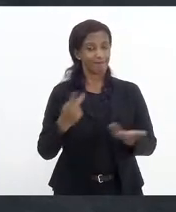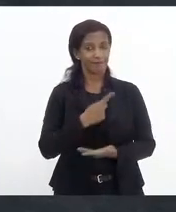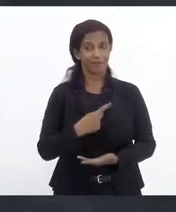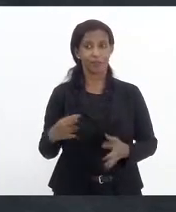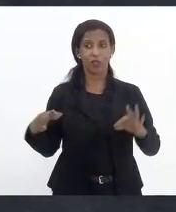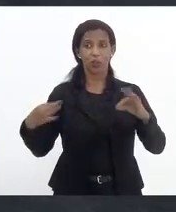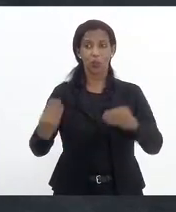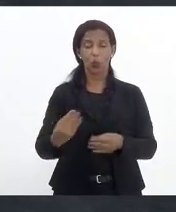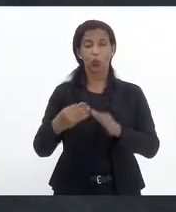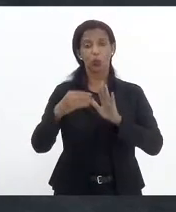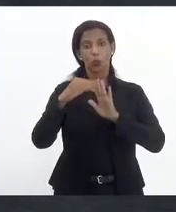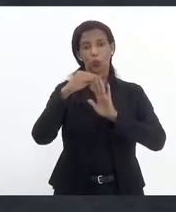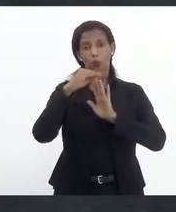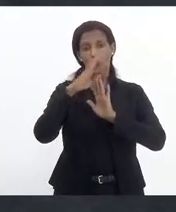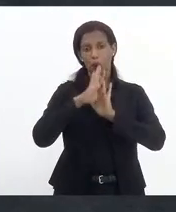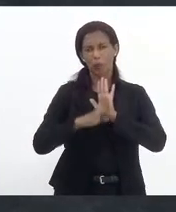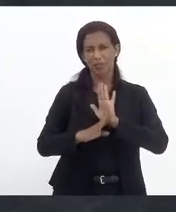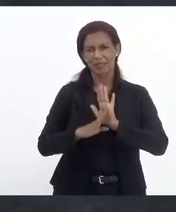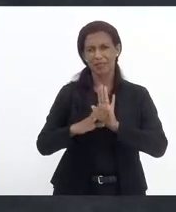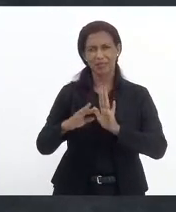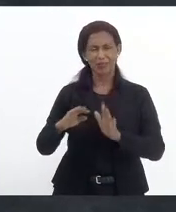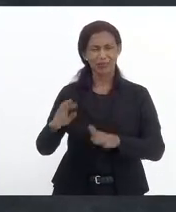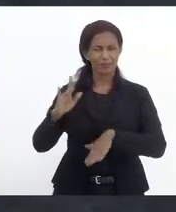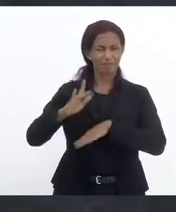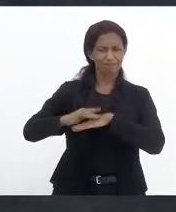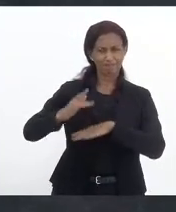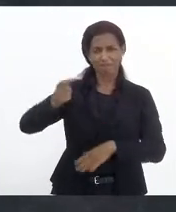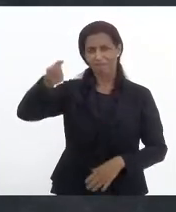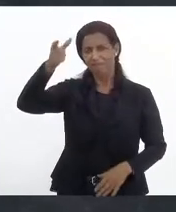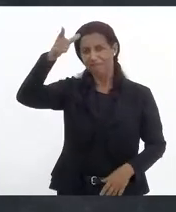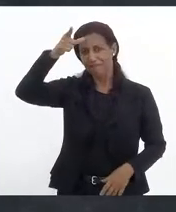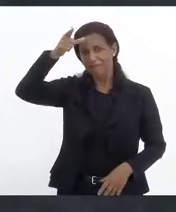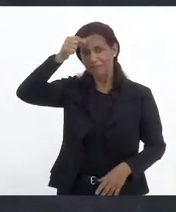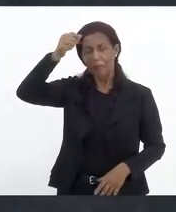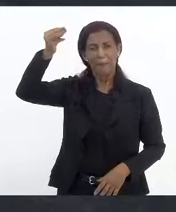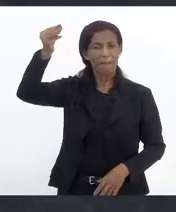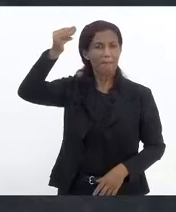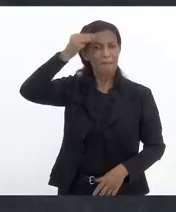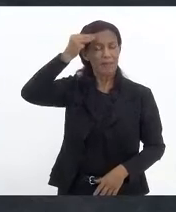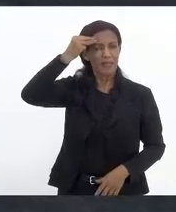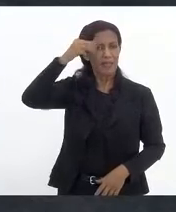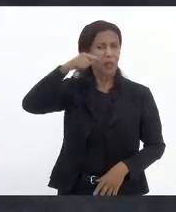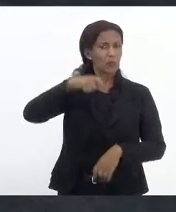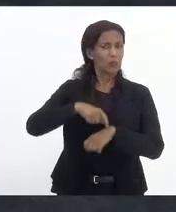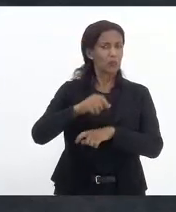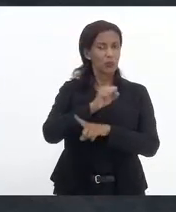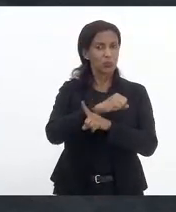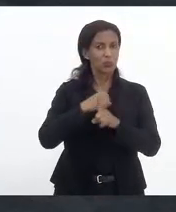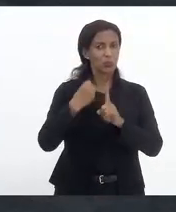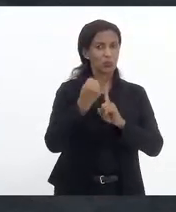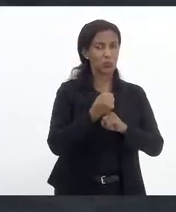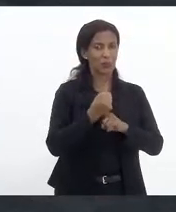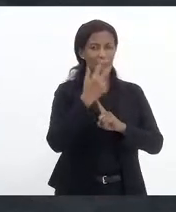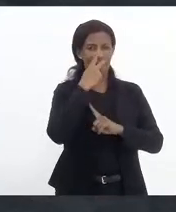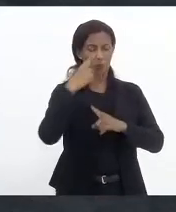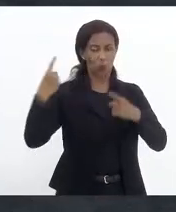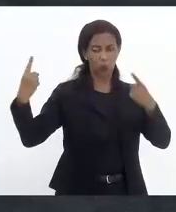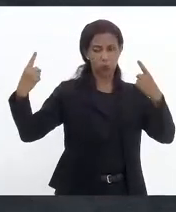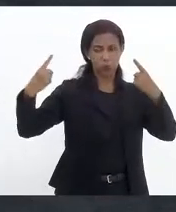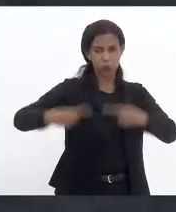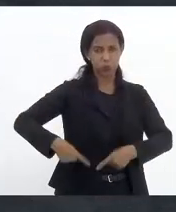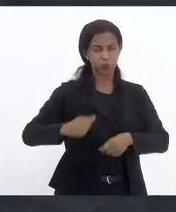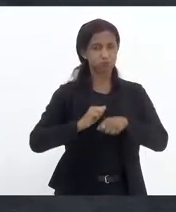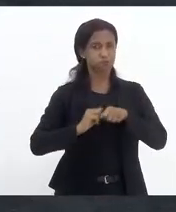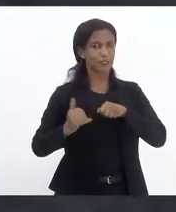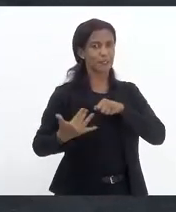e todo o processo de adoecimento mental, nesse momento que a nossa sociedade é desafiada pela